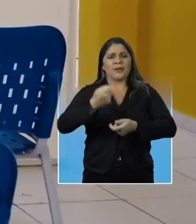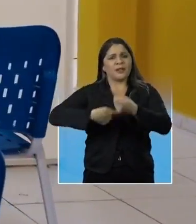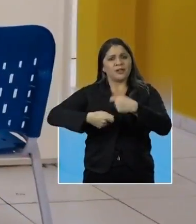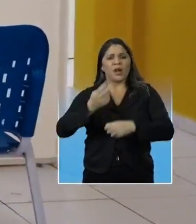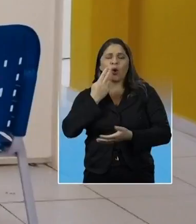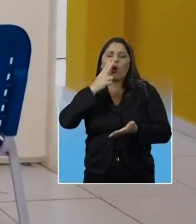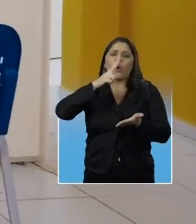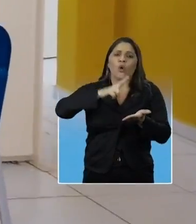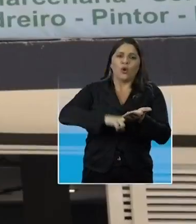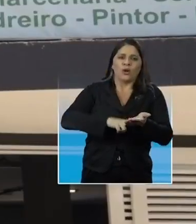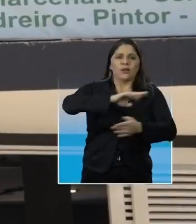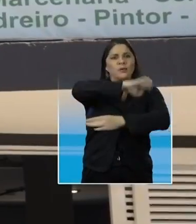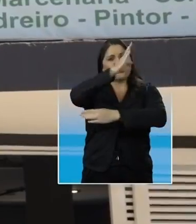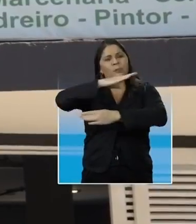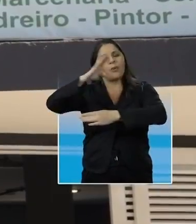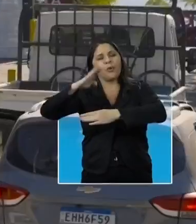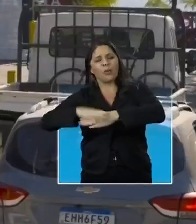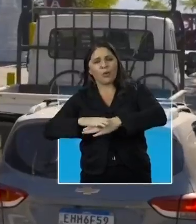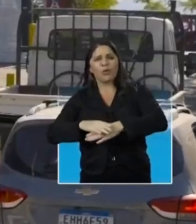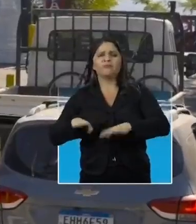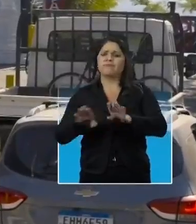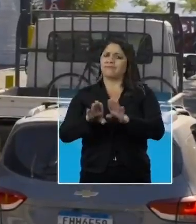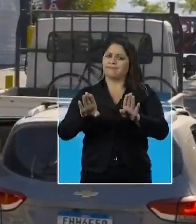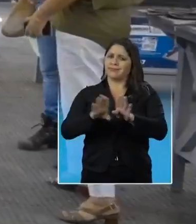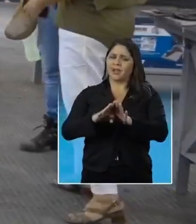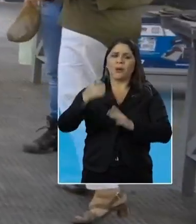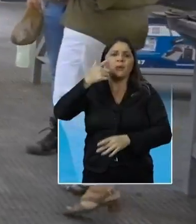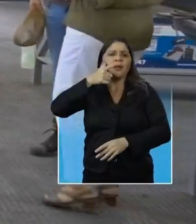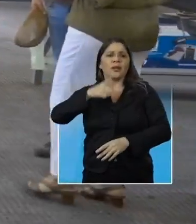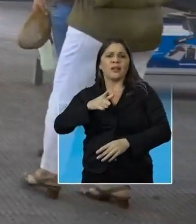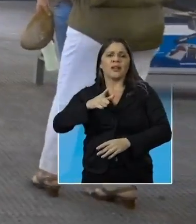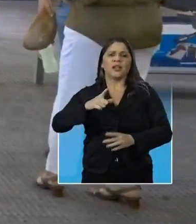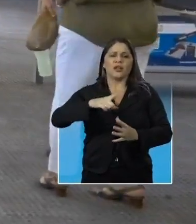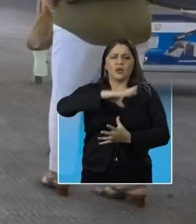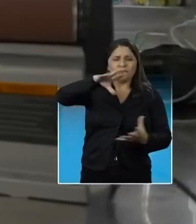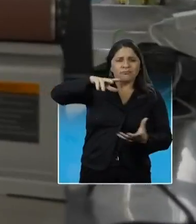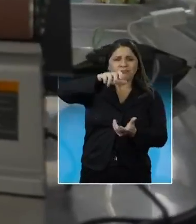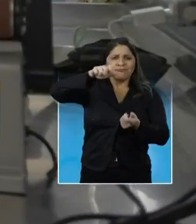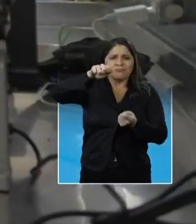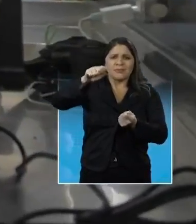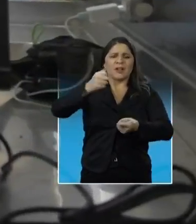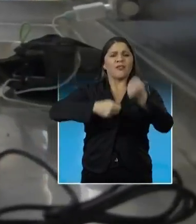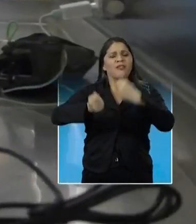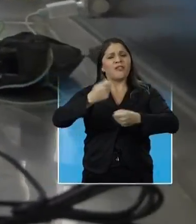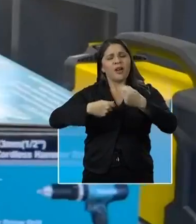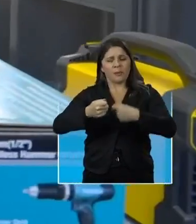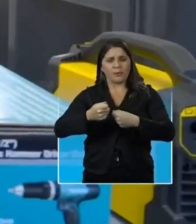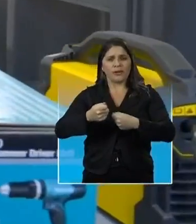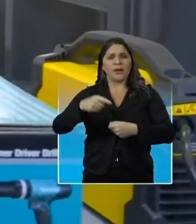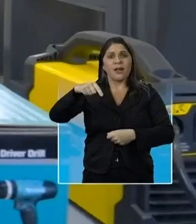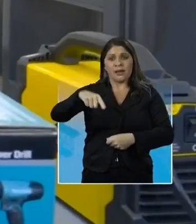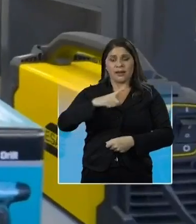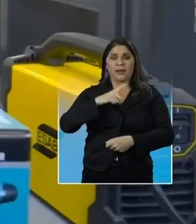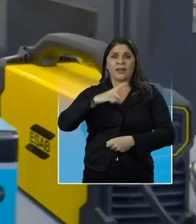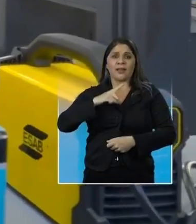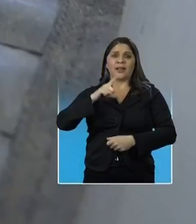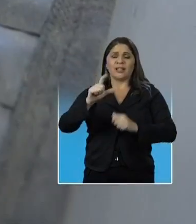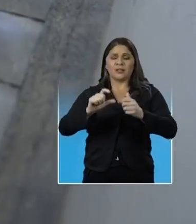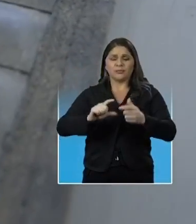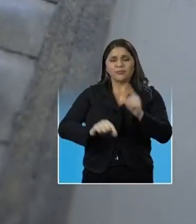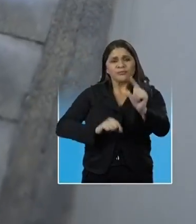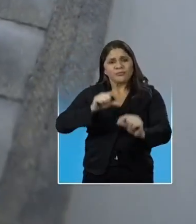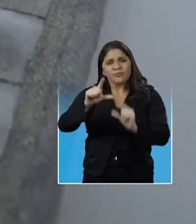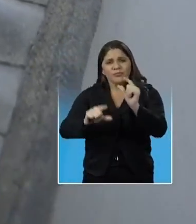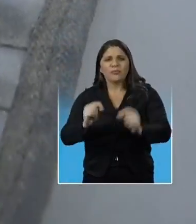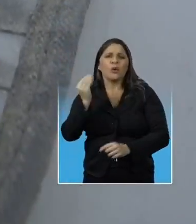Correios, no São Bento, que também ganhou uma ecofábrica. Aqui, o pessoal pode encontrar alternativas para